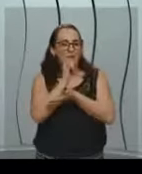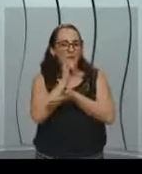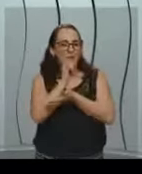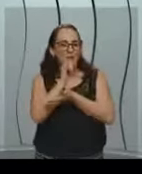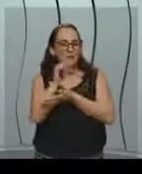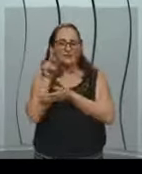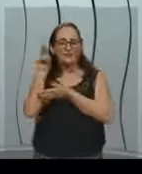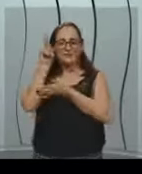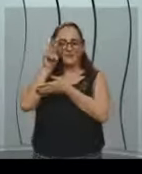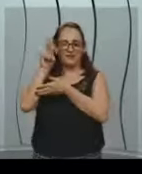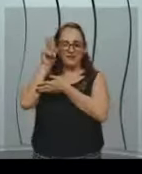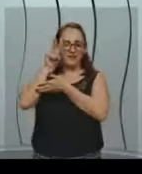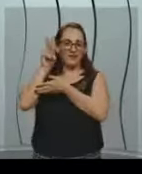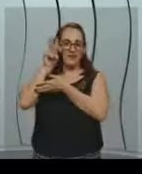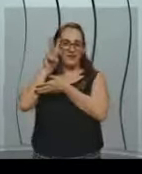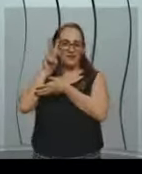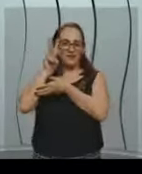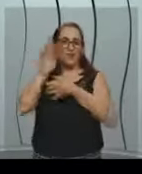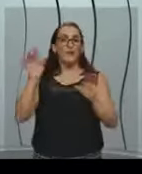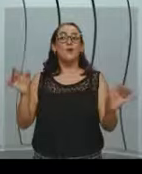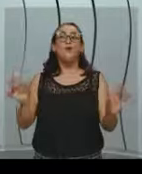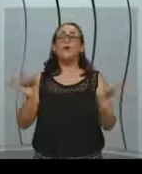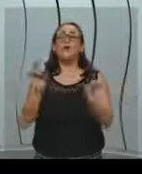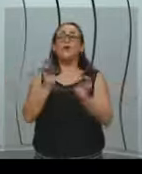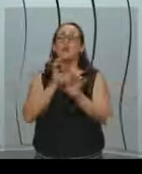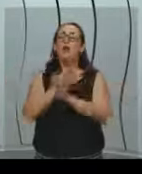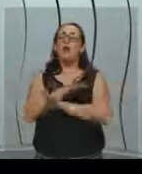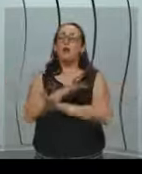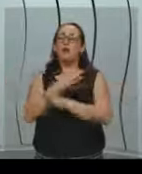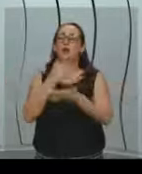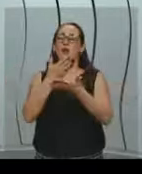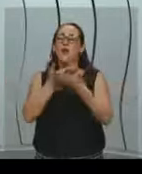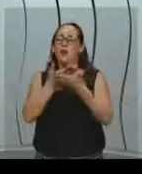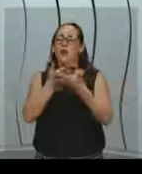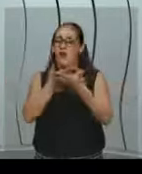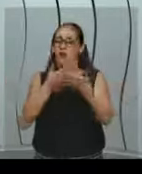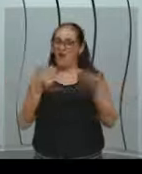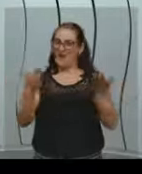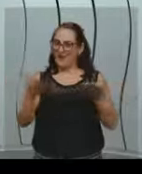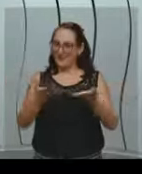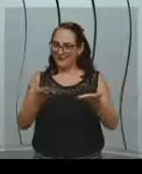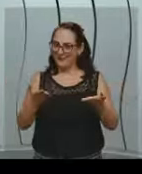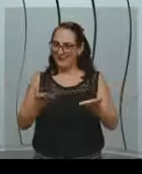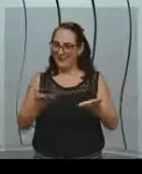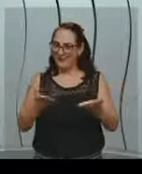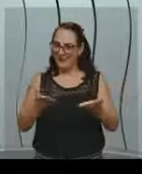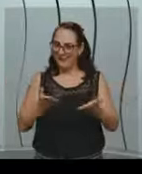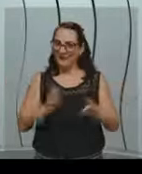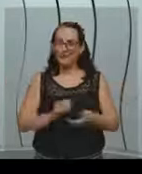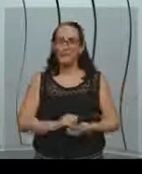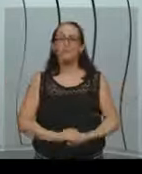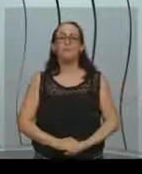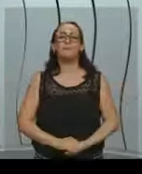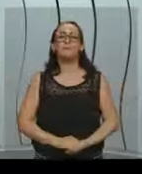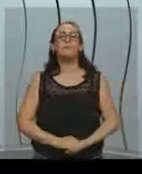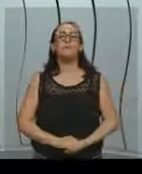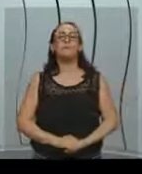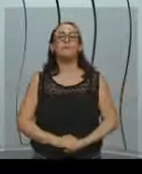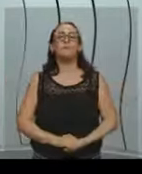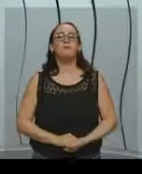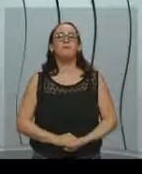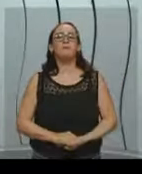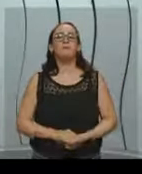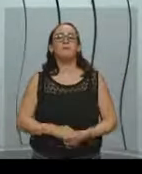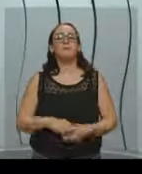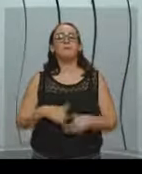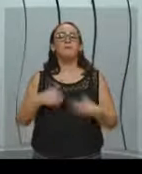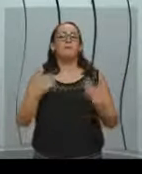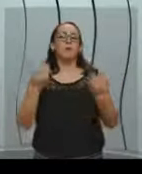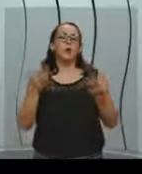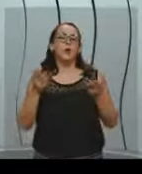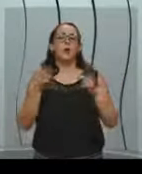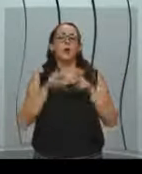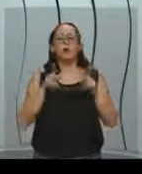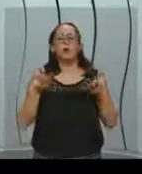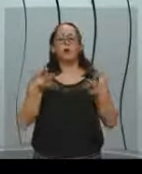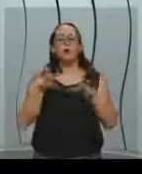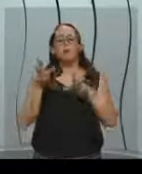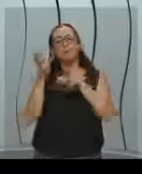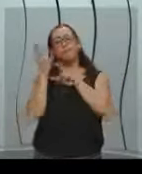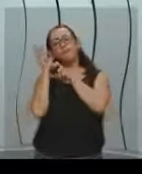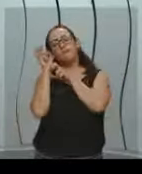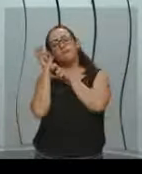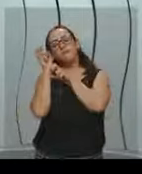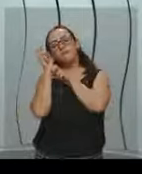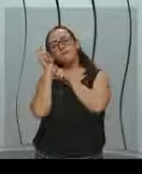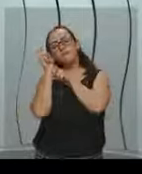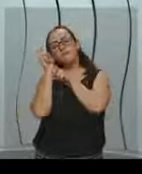iria terminar esse caso na próxima aula. Então lá vamos nós. Estava eu dormindo no meu